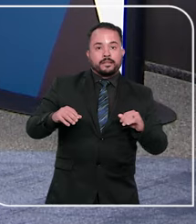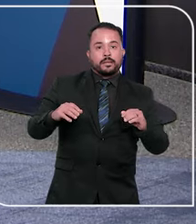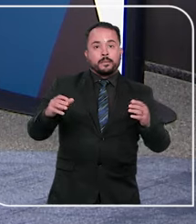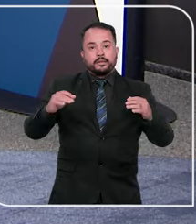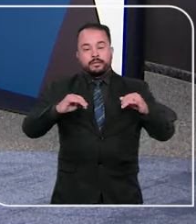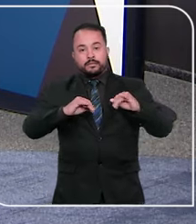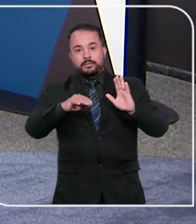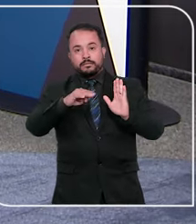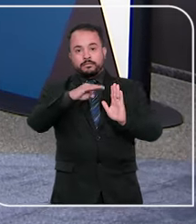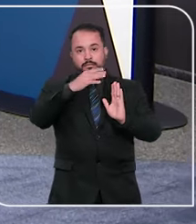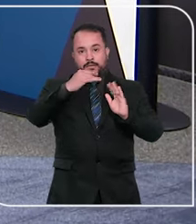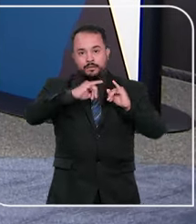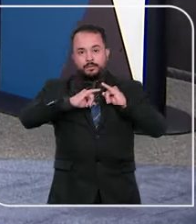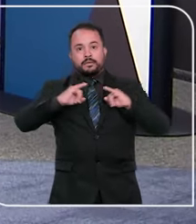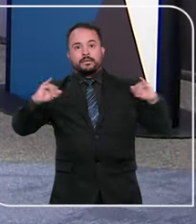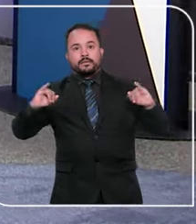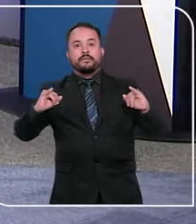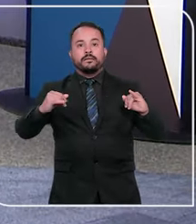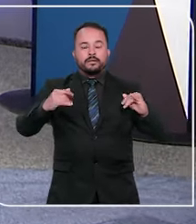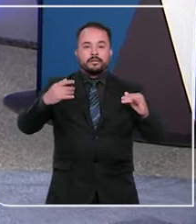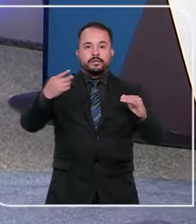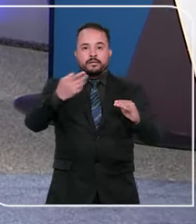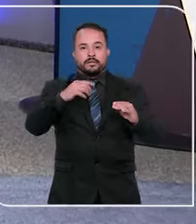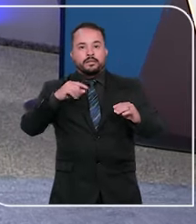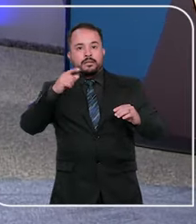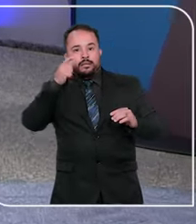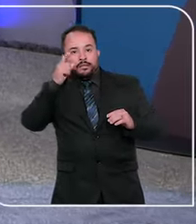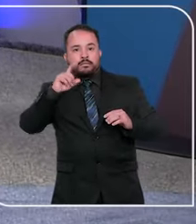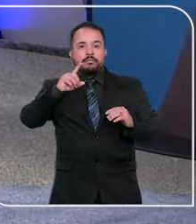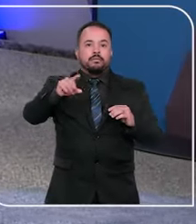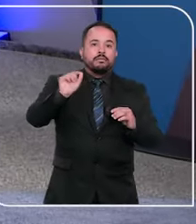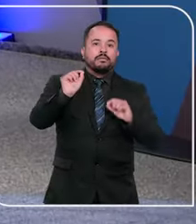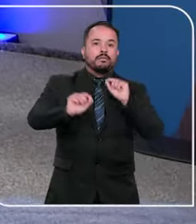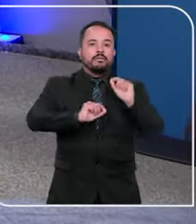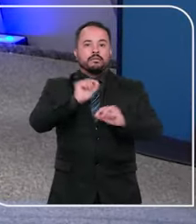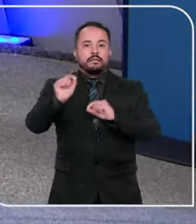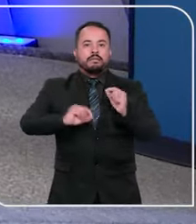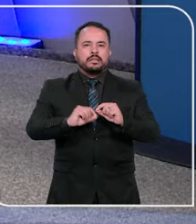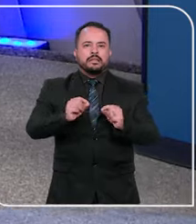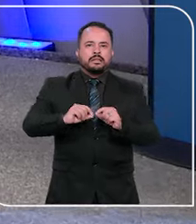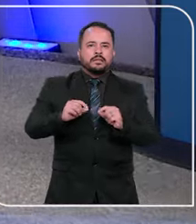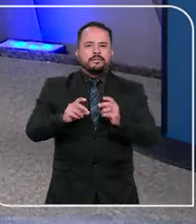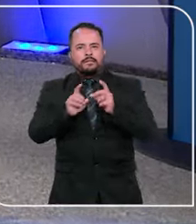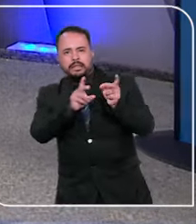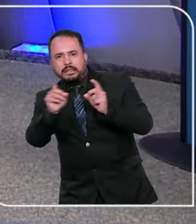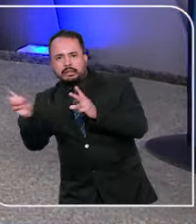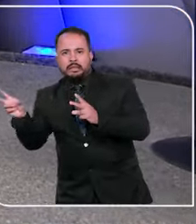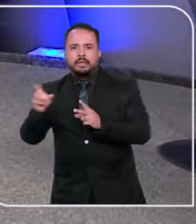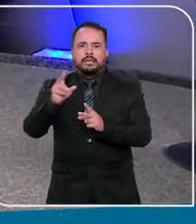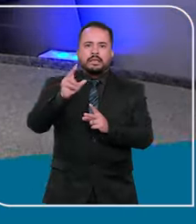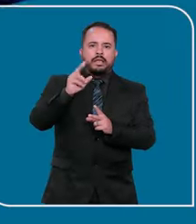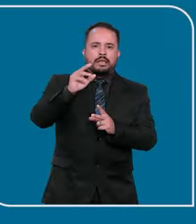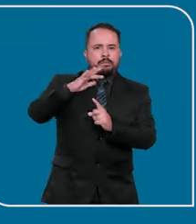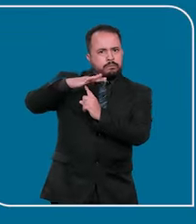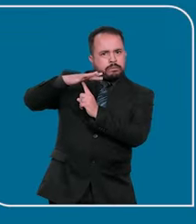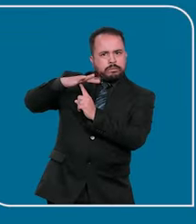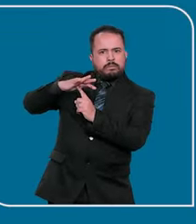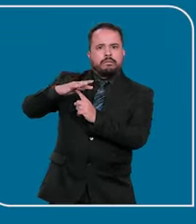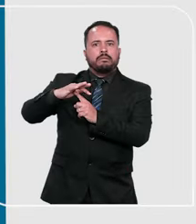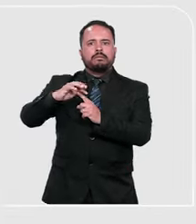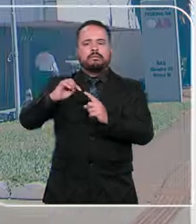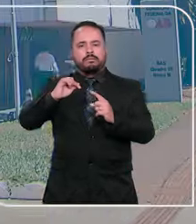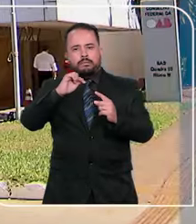No programa de hoje você vai ver suspensa autorização para extração de madeira no Paraná.